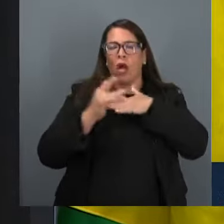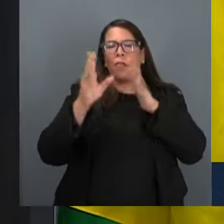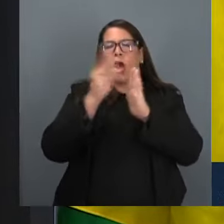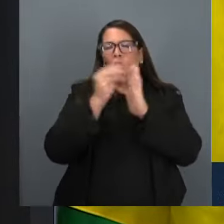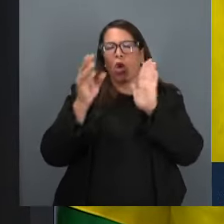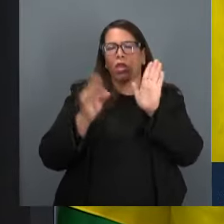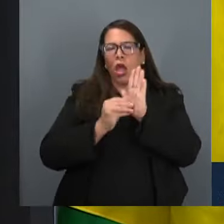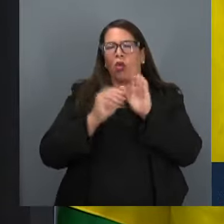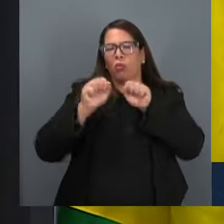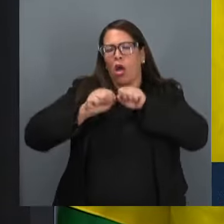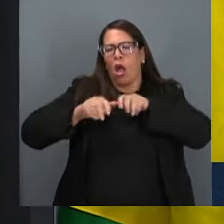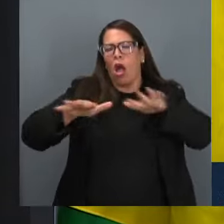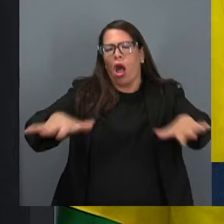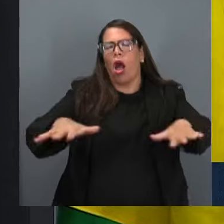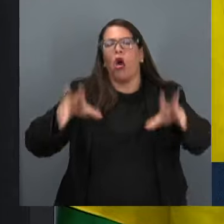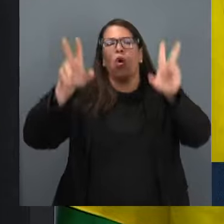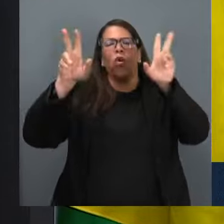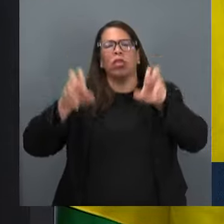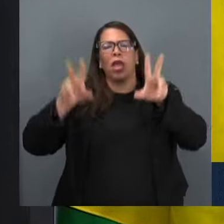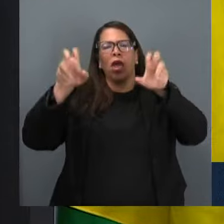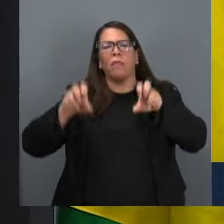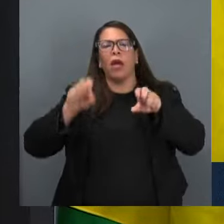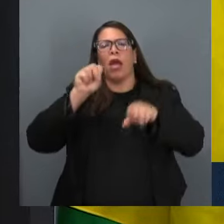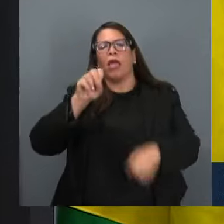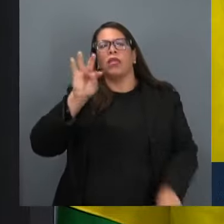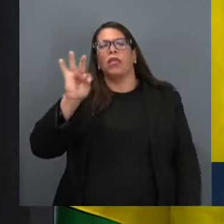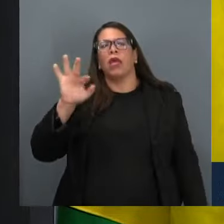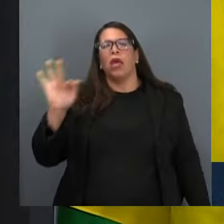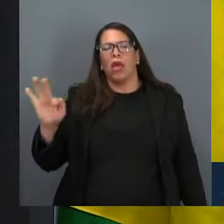relacionados ao STF. Atenção, Brasil.